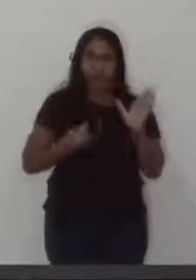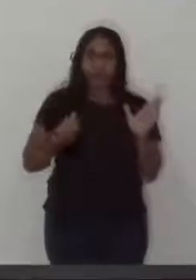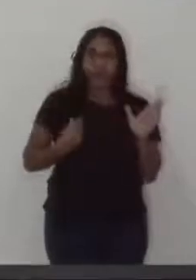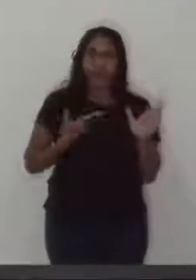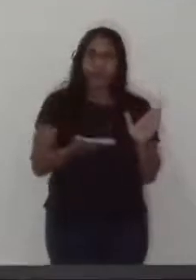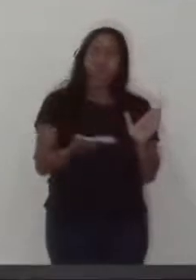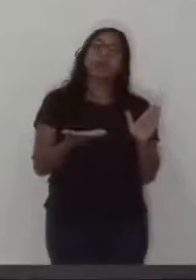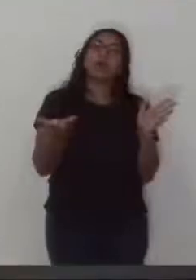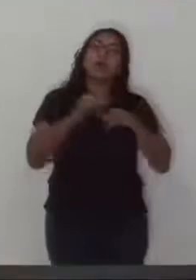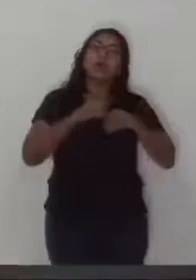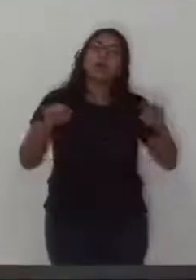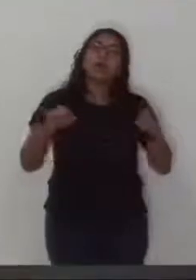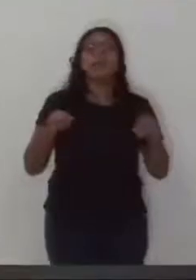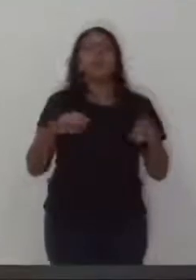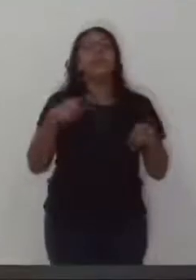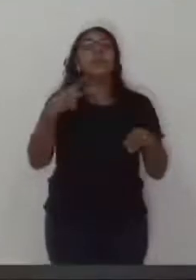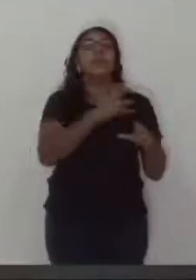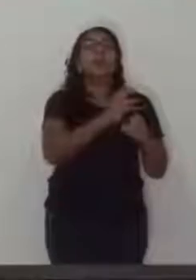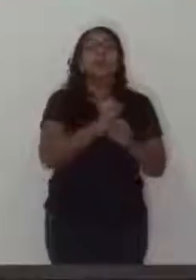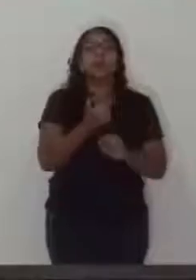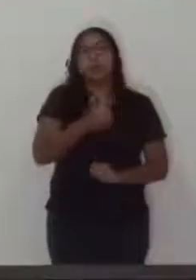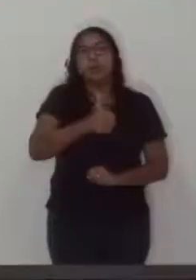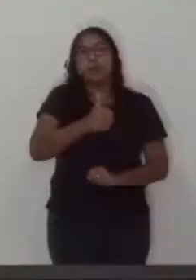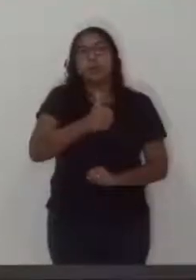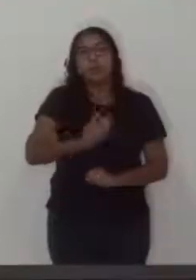Seu presidente, 11 vereadores presentes.